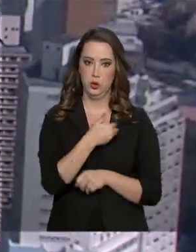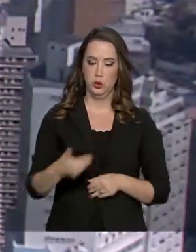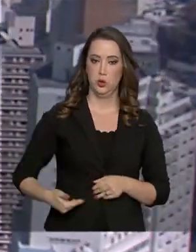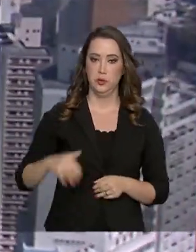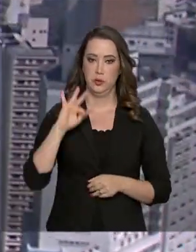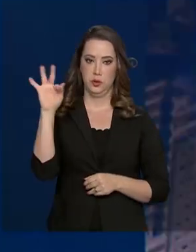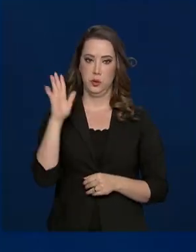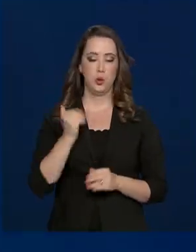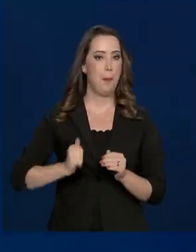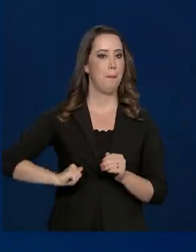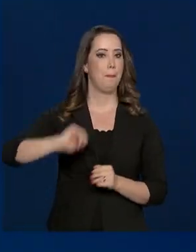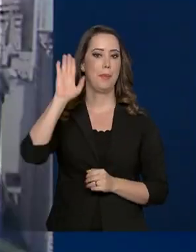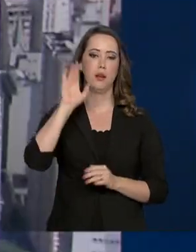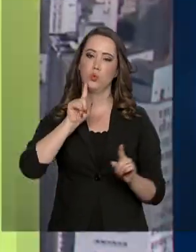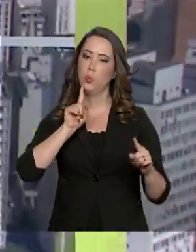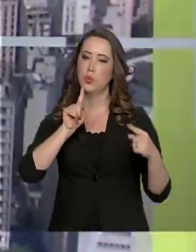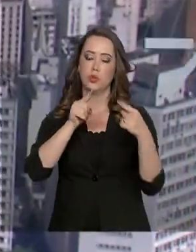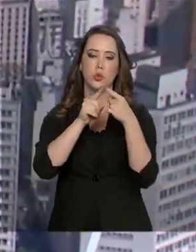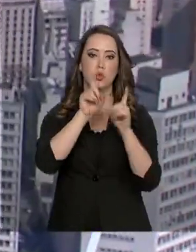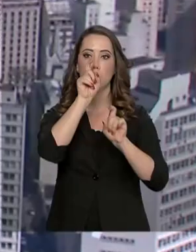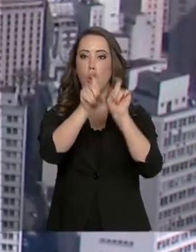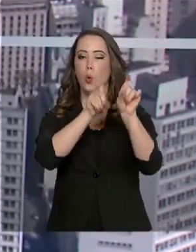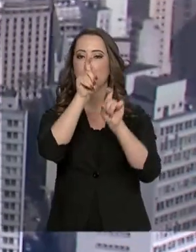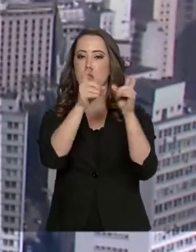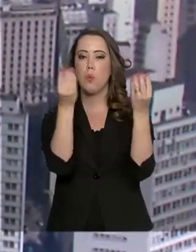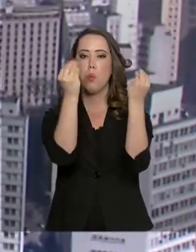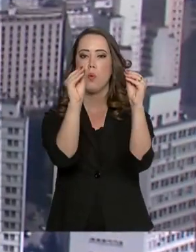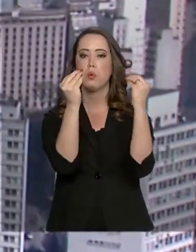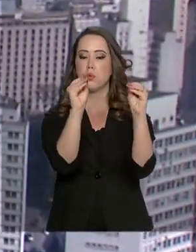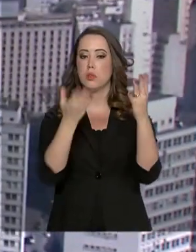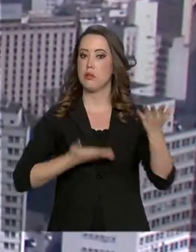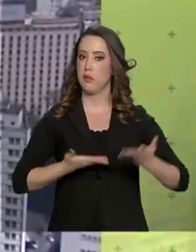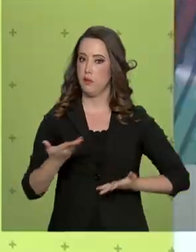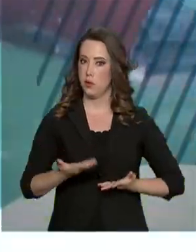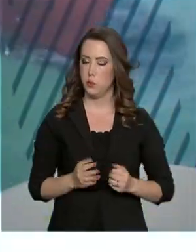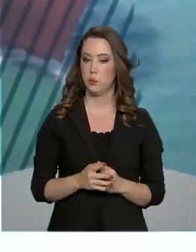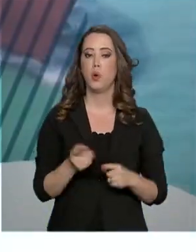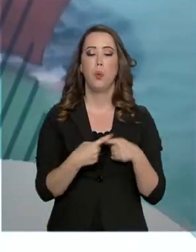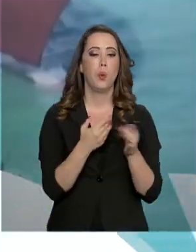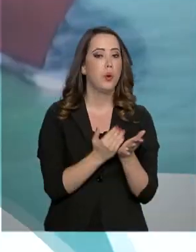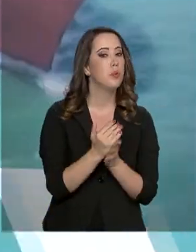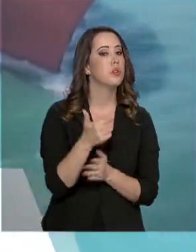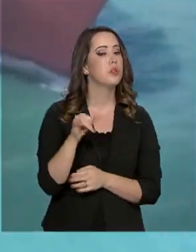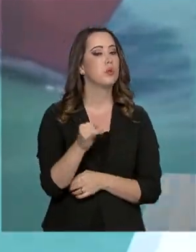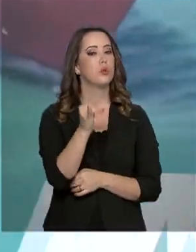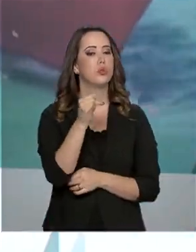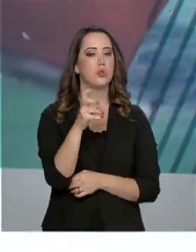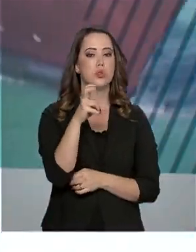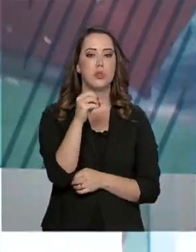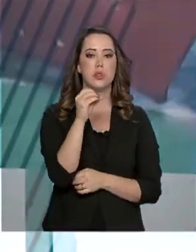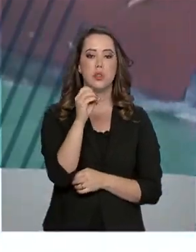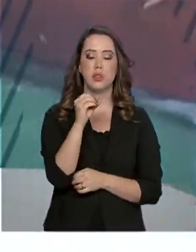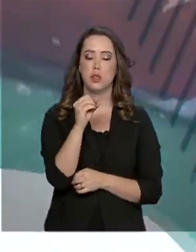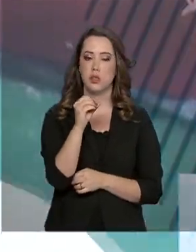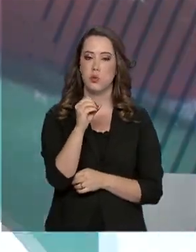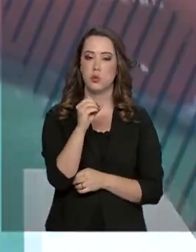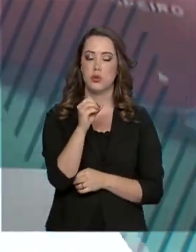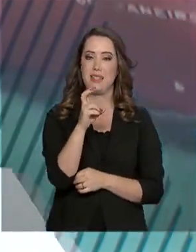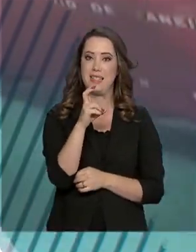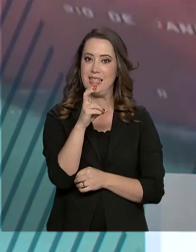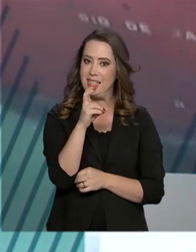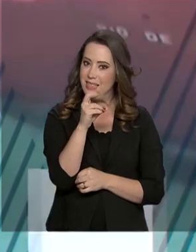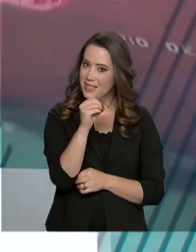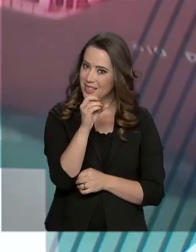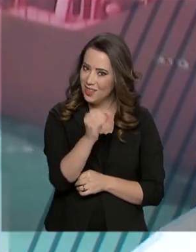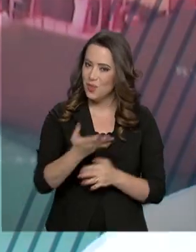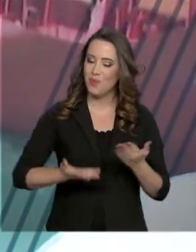o governo federal já superou a meta de digitalização. Desde janeiro, foram mais de 500 serviços públicos digitalizados, o